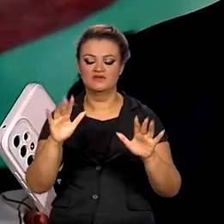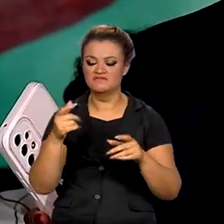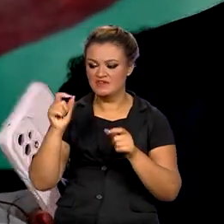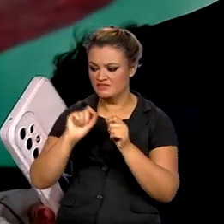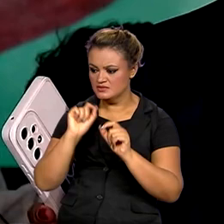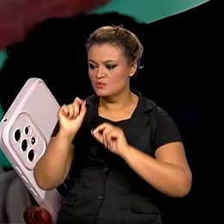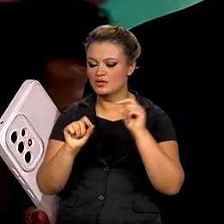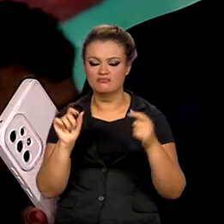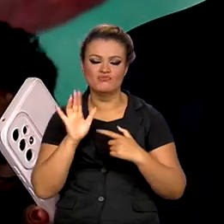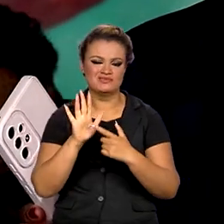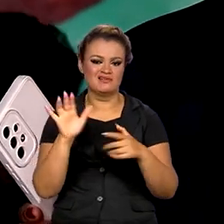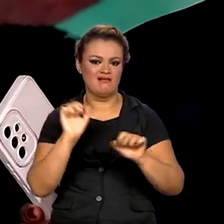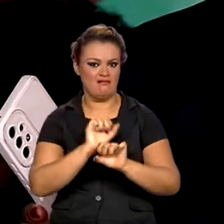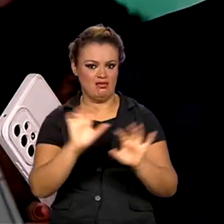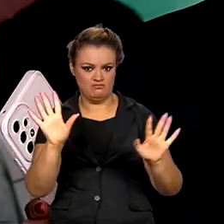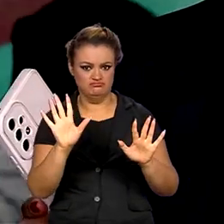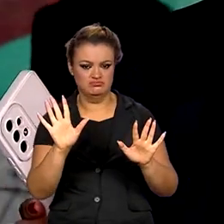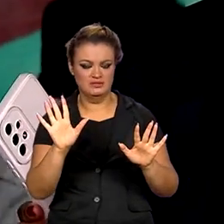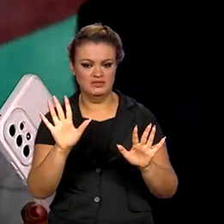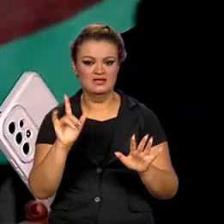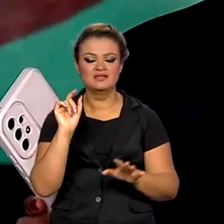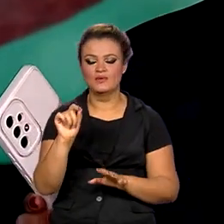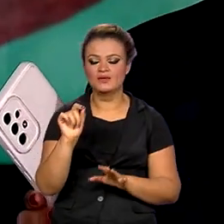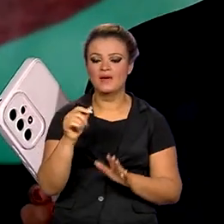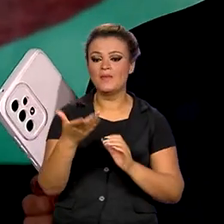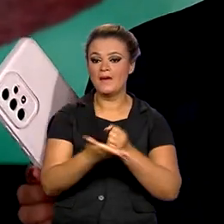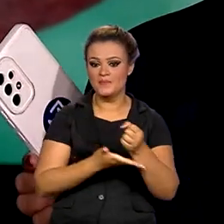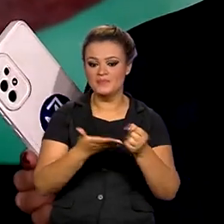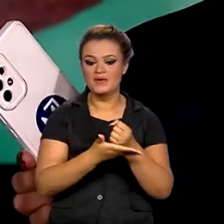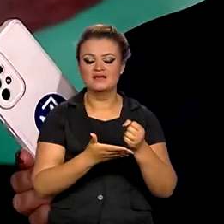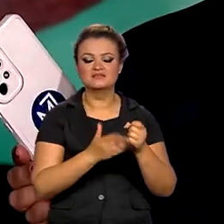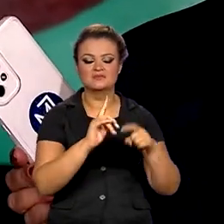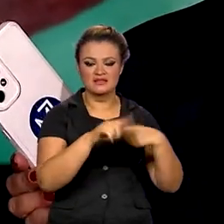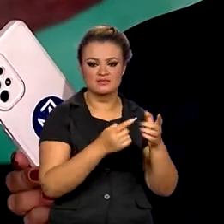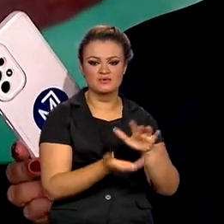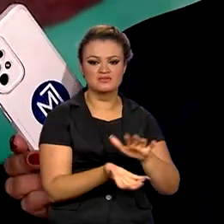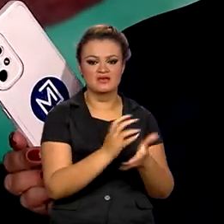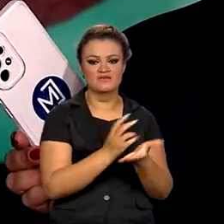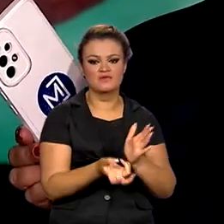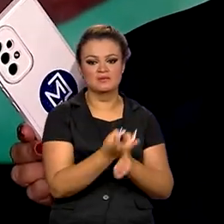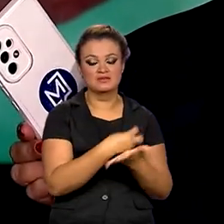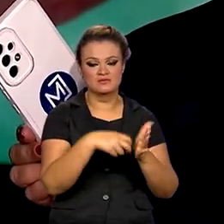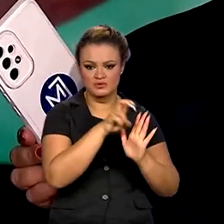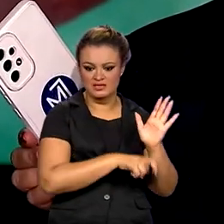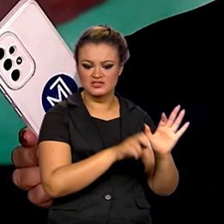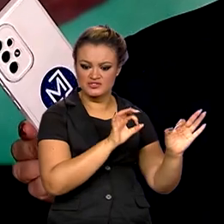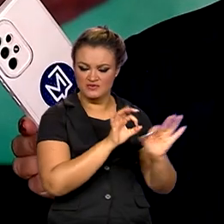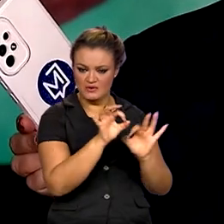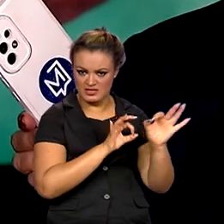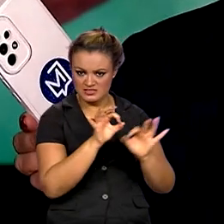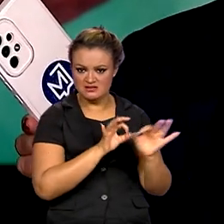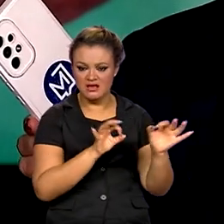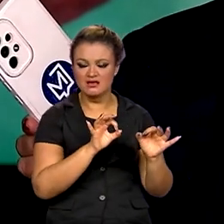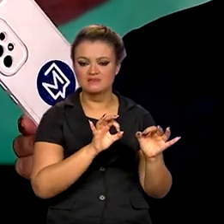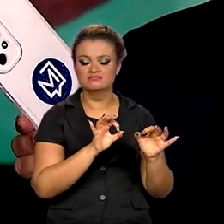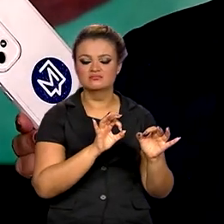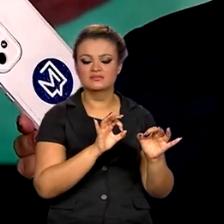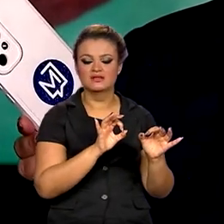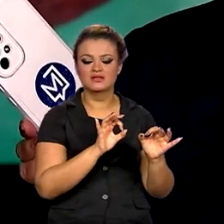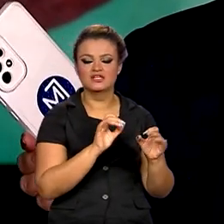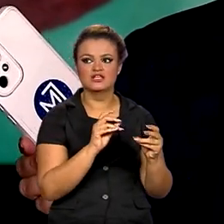tratado, como uma antessala à reforma tributária que nós vamos nos dedicar e corpiar uma pós